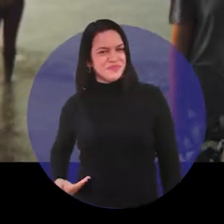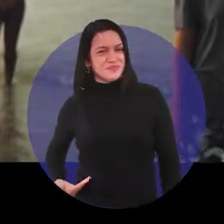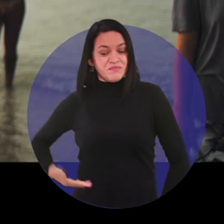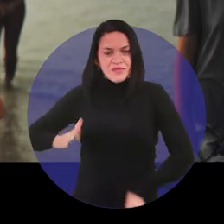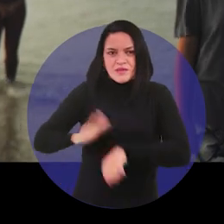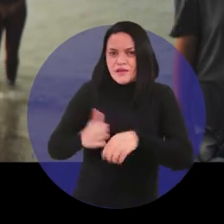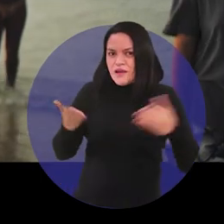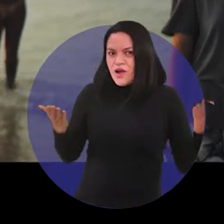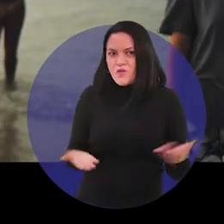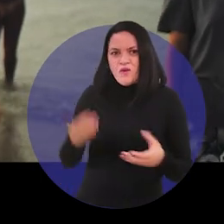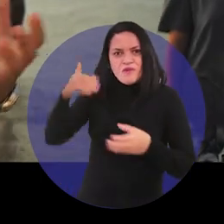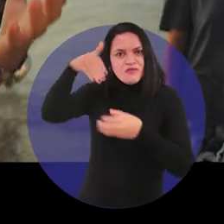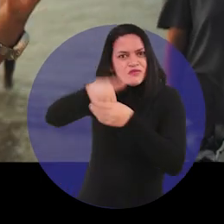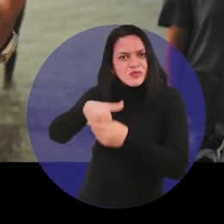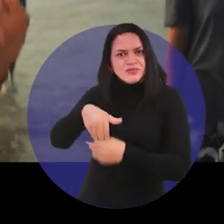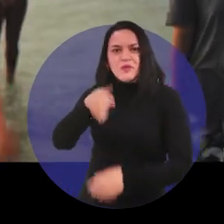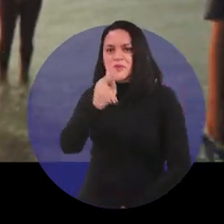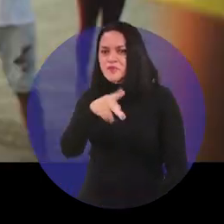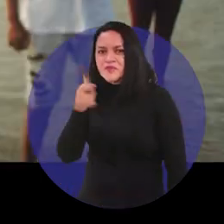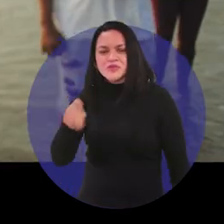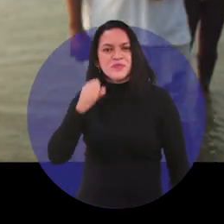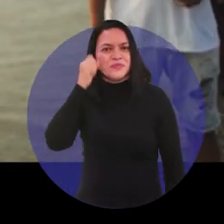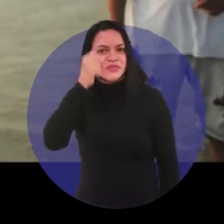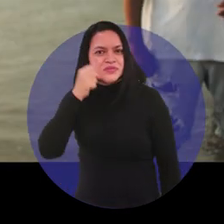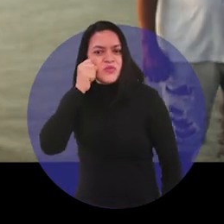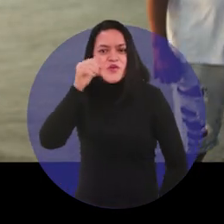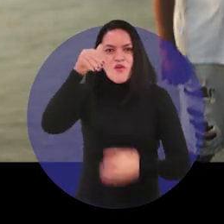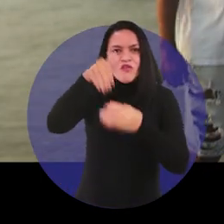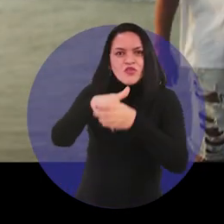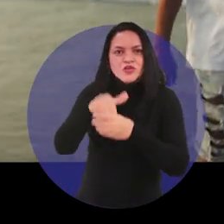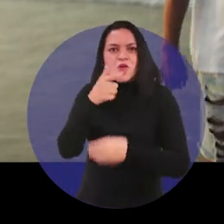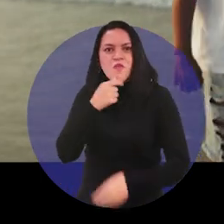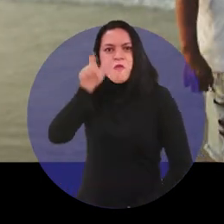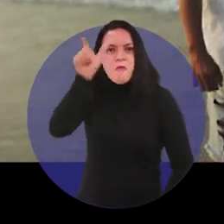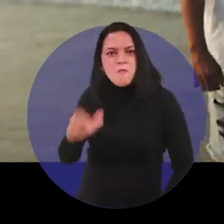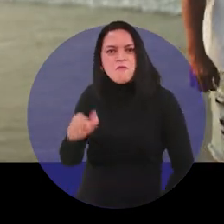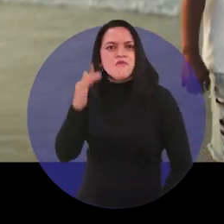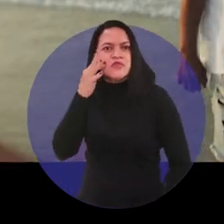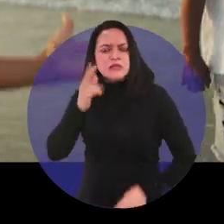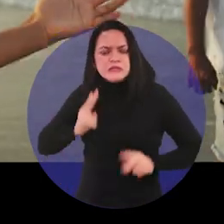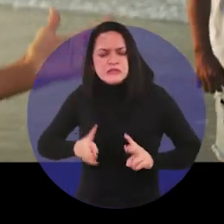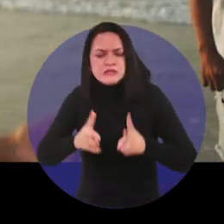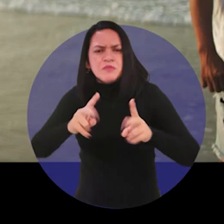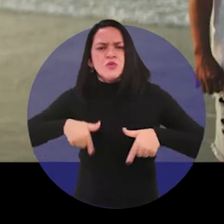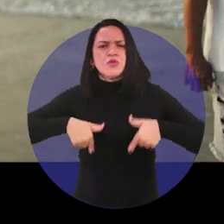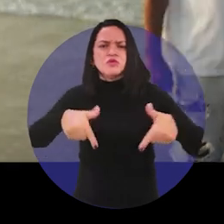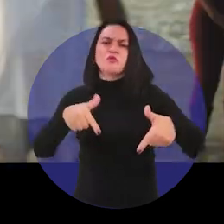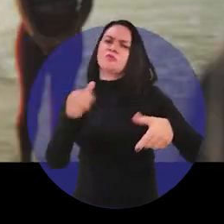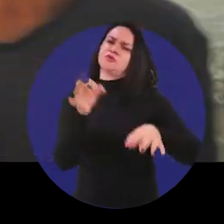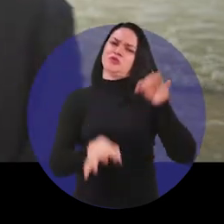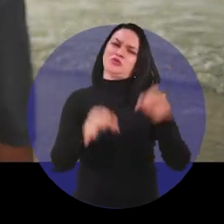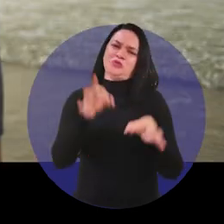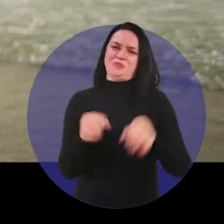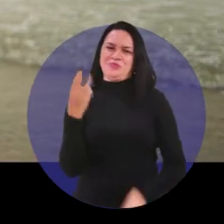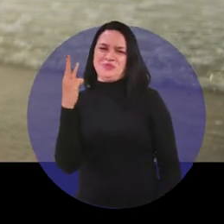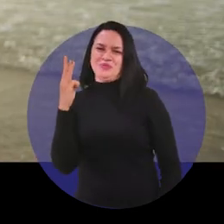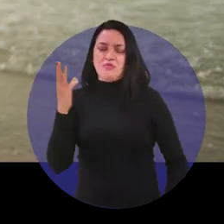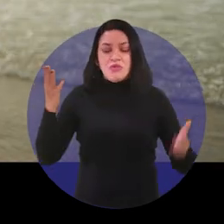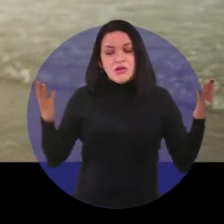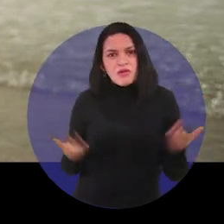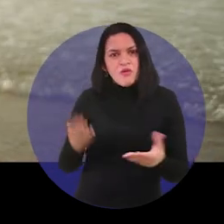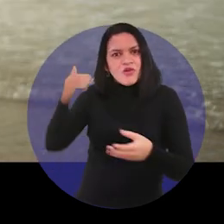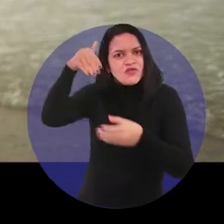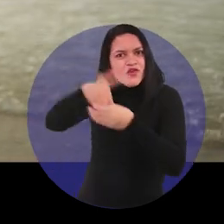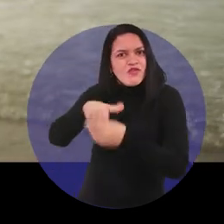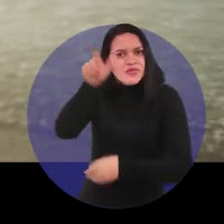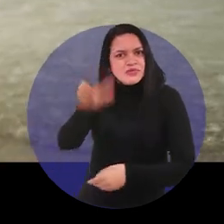Agora eu vou votar um professor pra senador. Eu votei num homem que sempre lutou pela justiça, pra o Maranhão. Agora eu vou